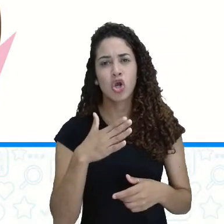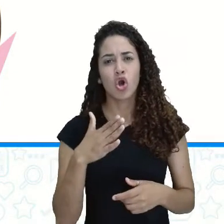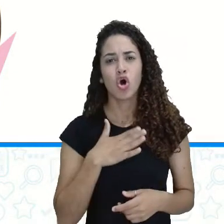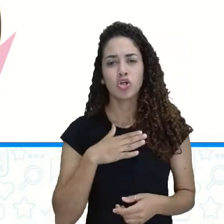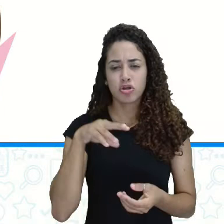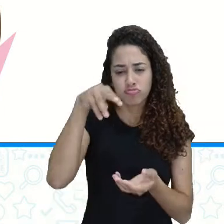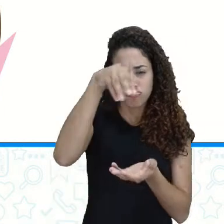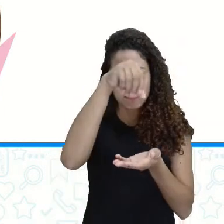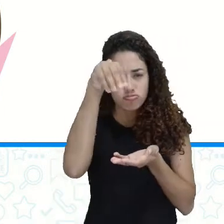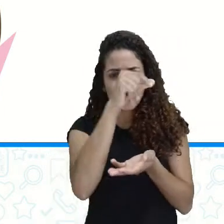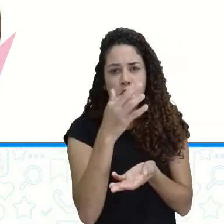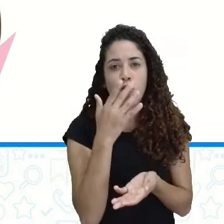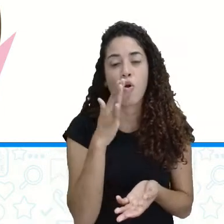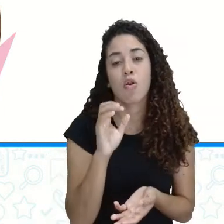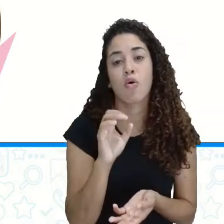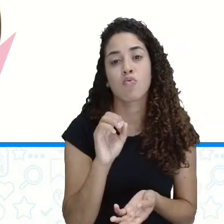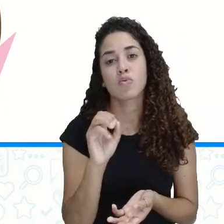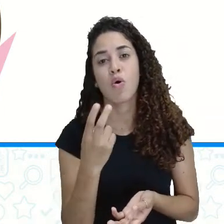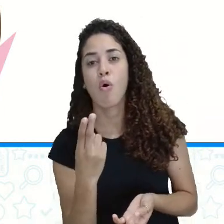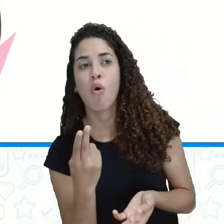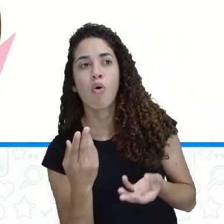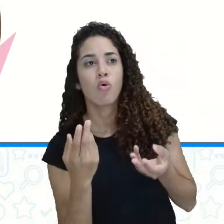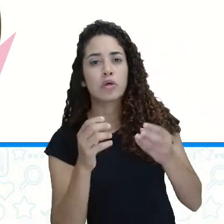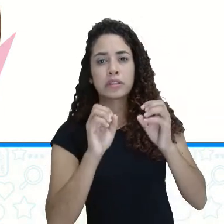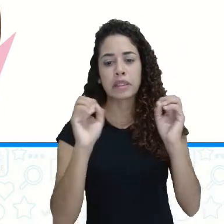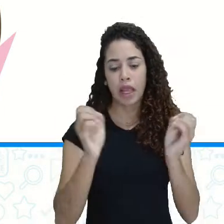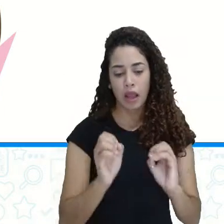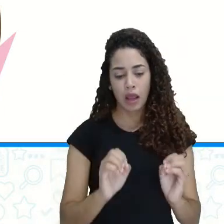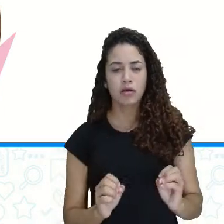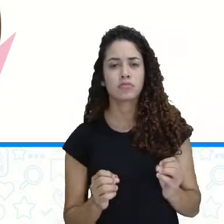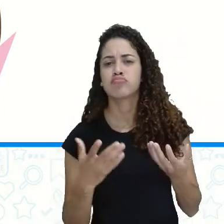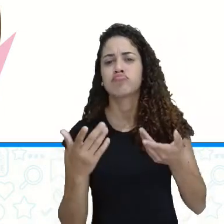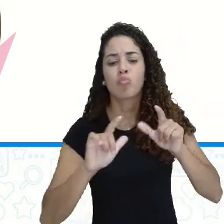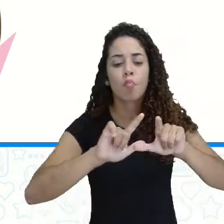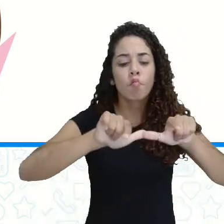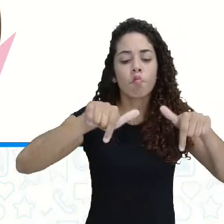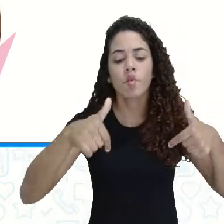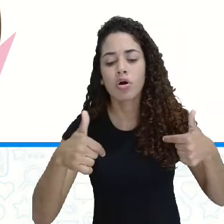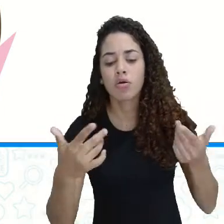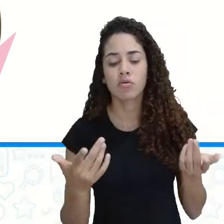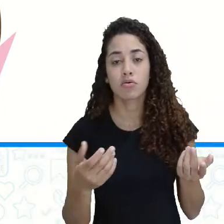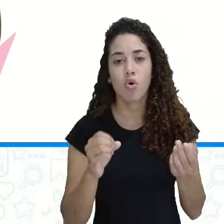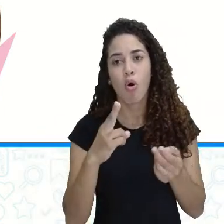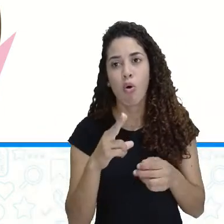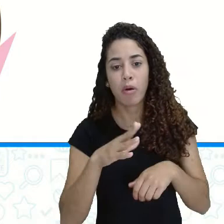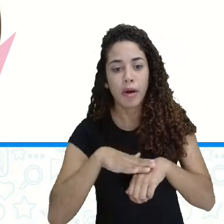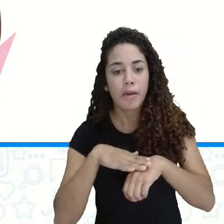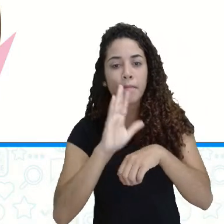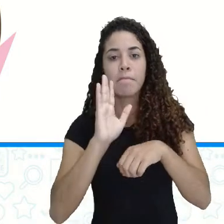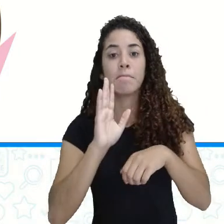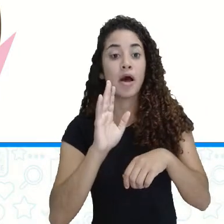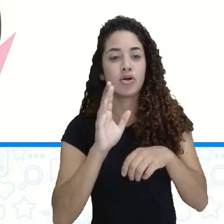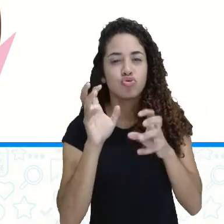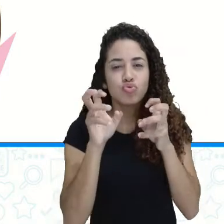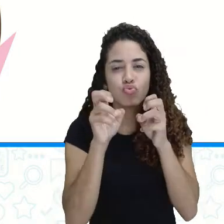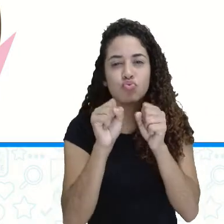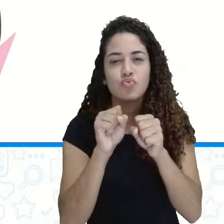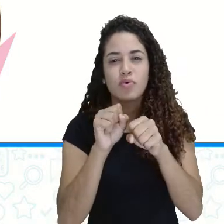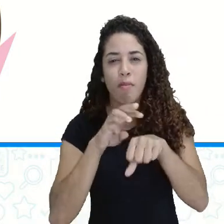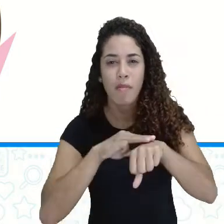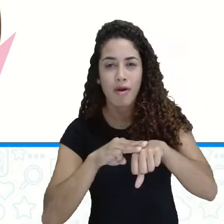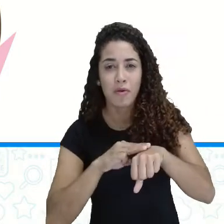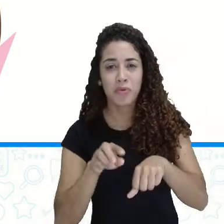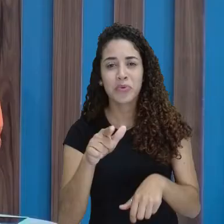coloridinhas em cima? Você gosta como do brigadeiro? Aquelas outras mais escurinhas. Olha aí,